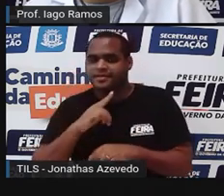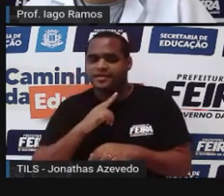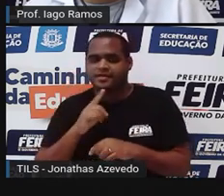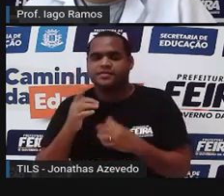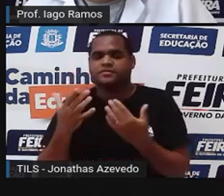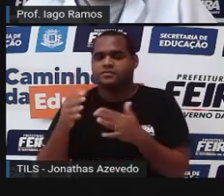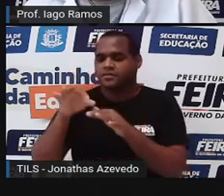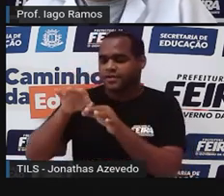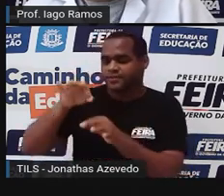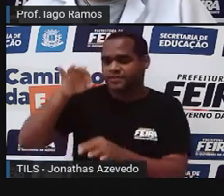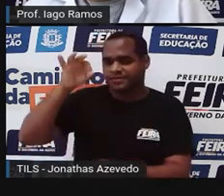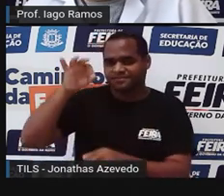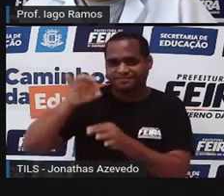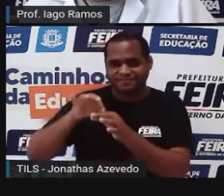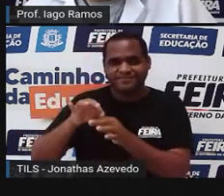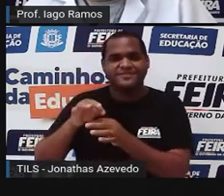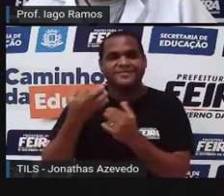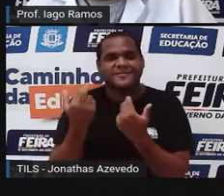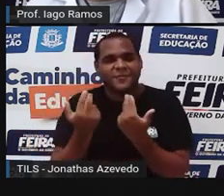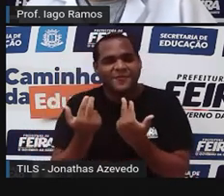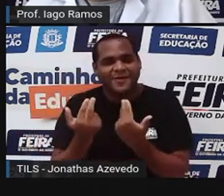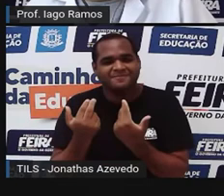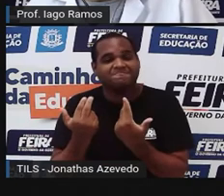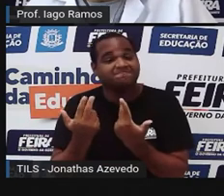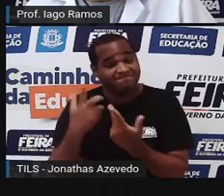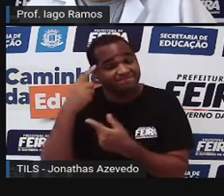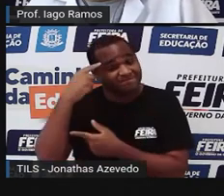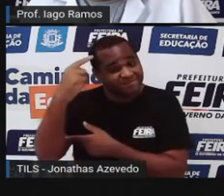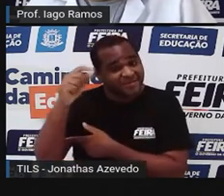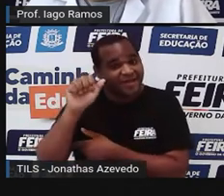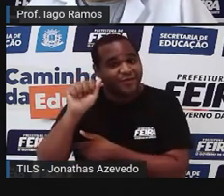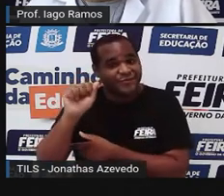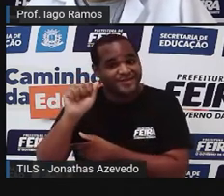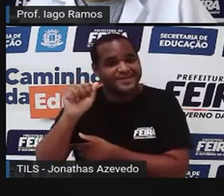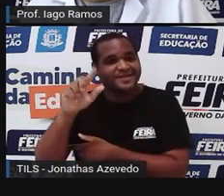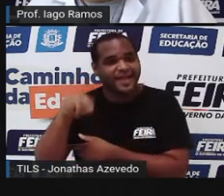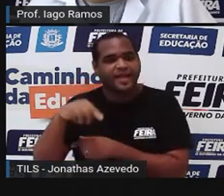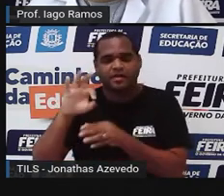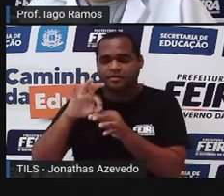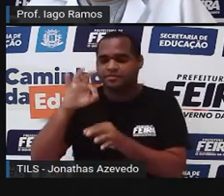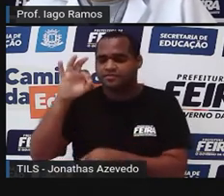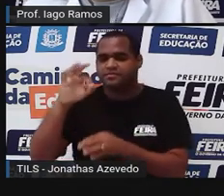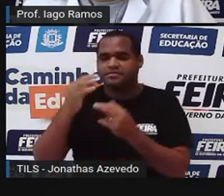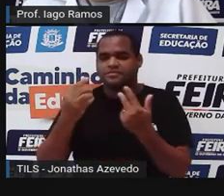o mesmo tamanho da altura do retângulo maior.